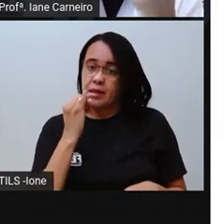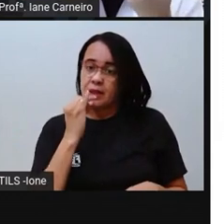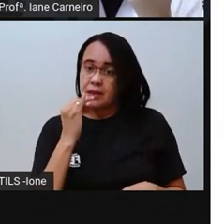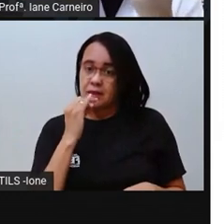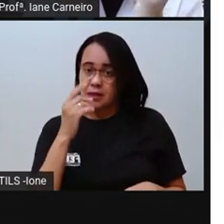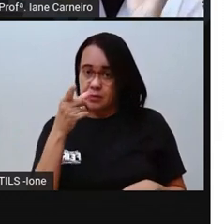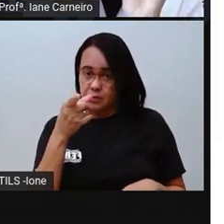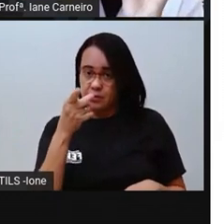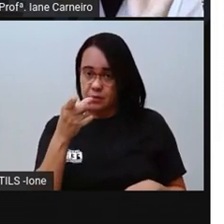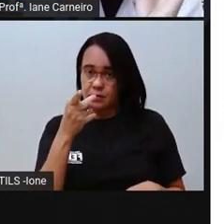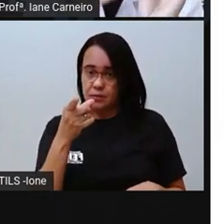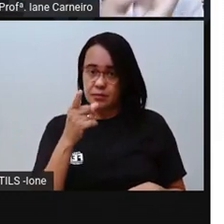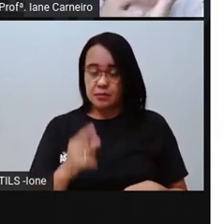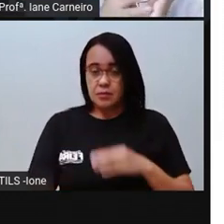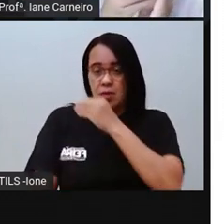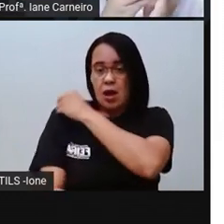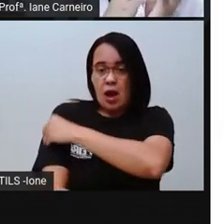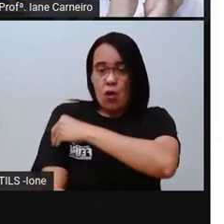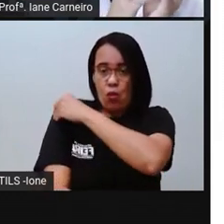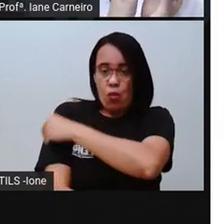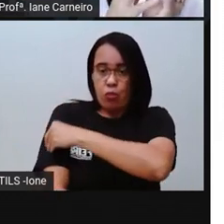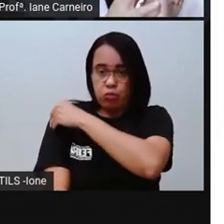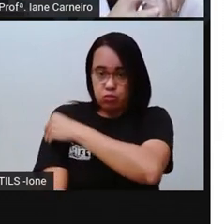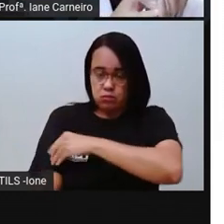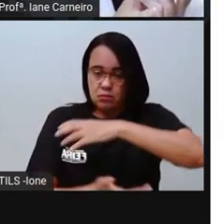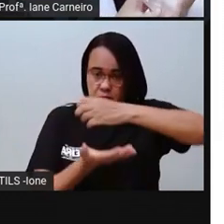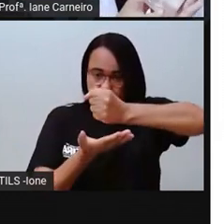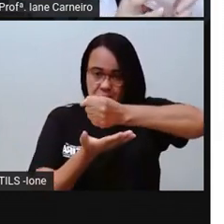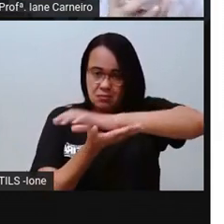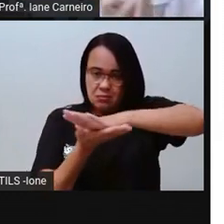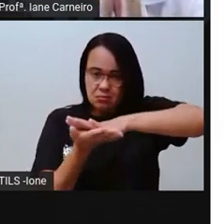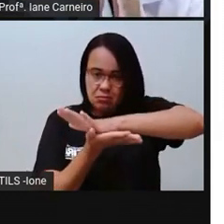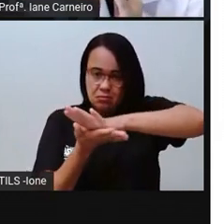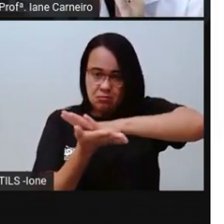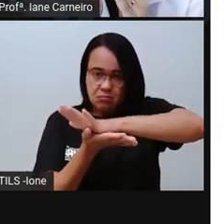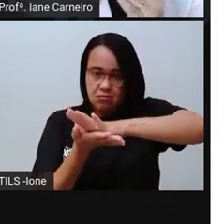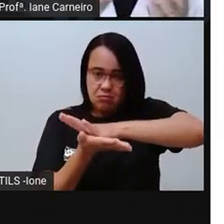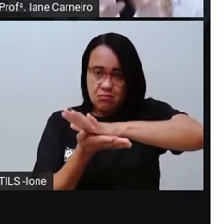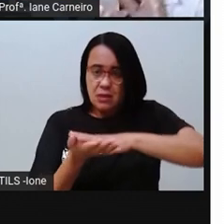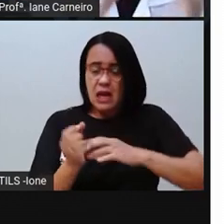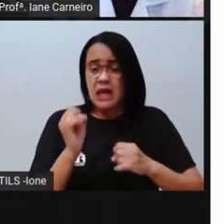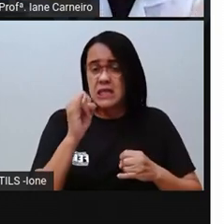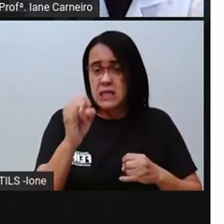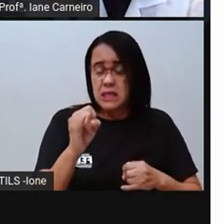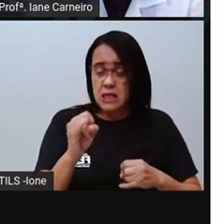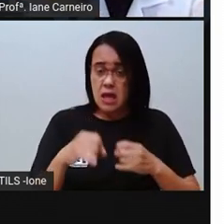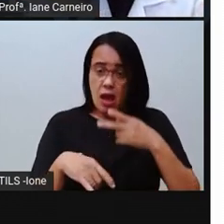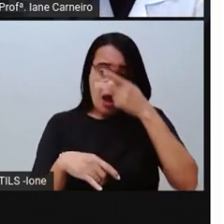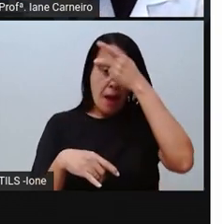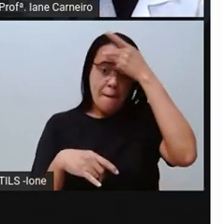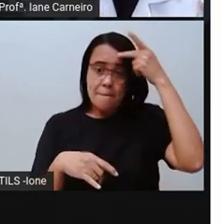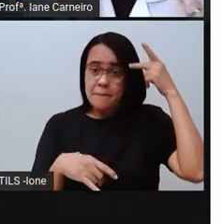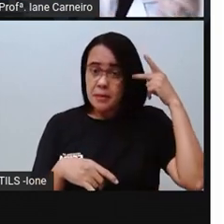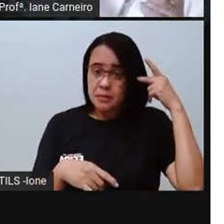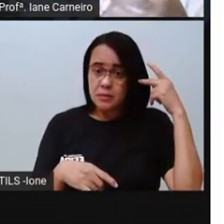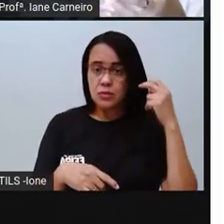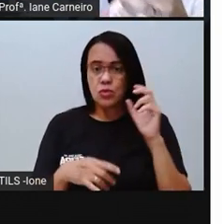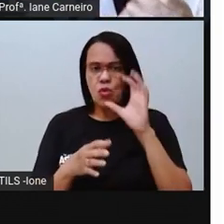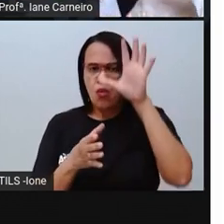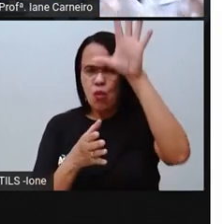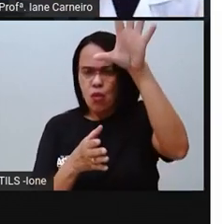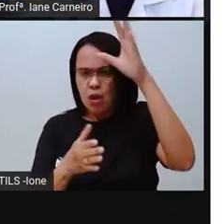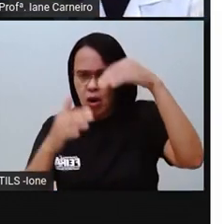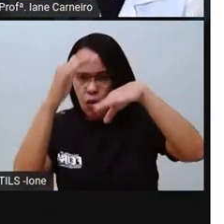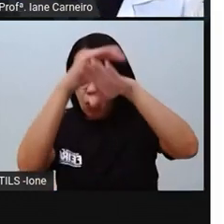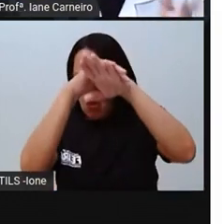ó. É uma vasilha de álcool. Mas se você, criança, né? Se confundir, achar que é outra coisa, né? Você não